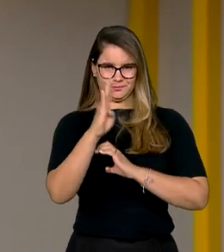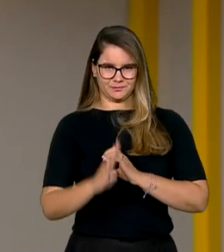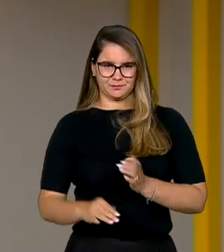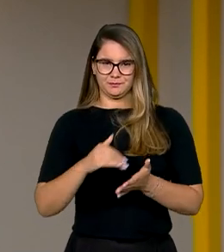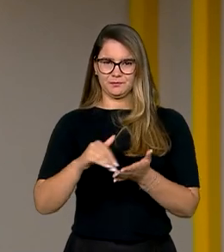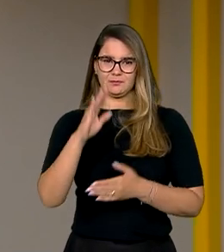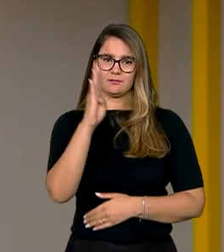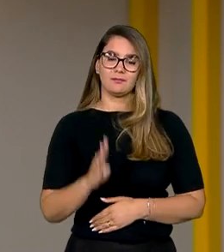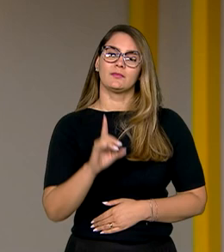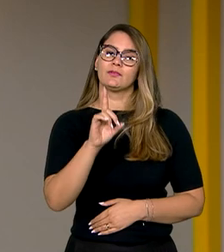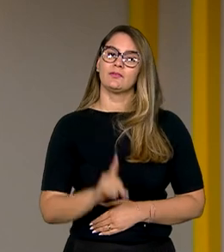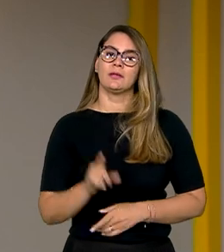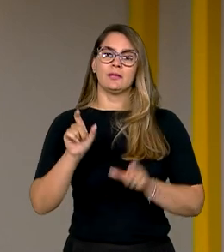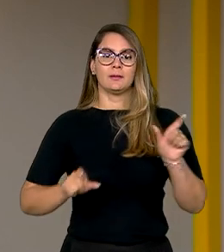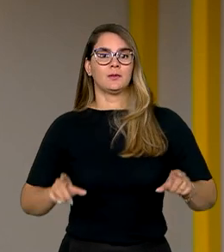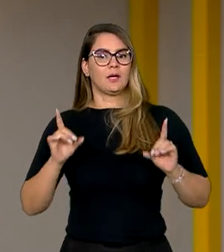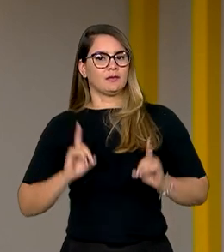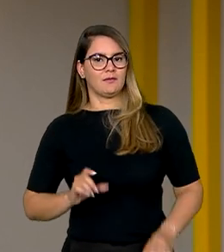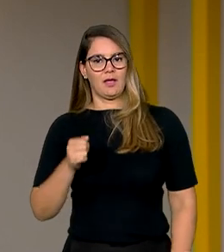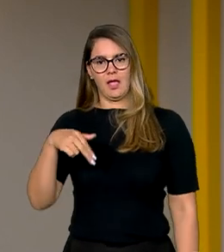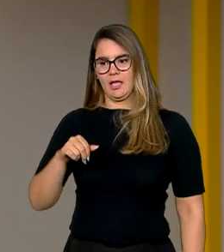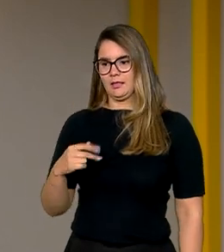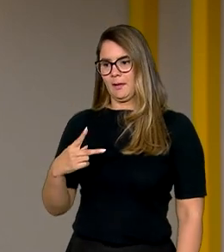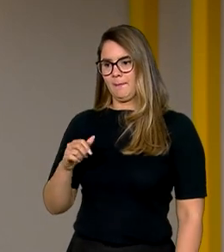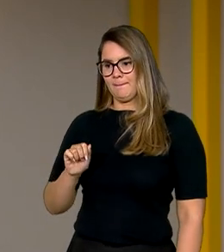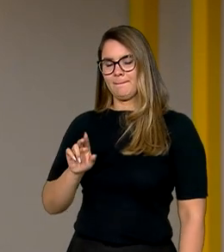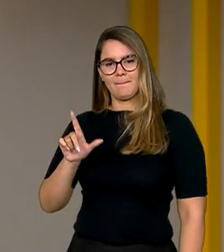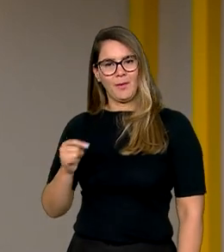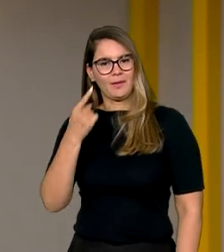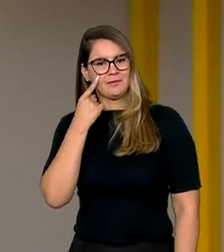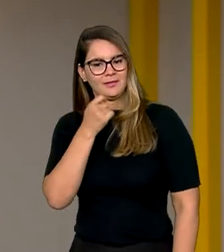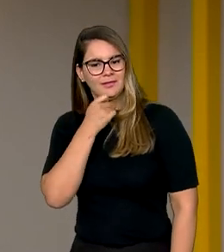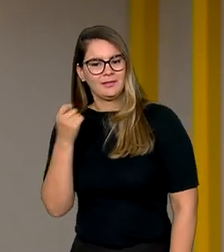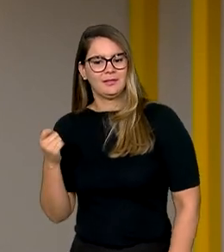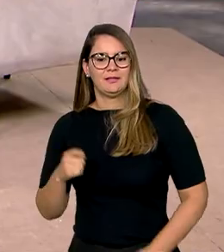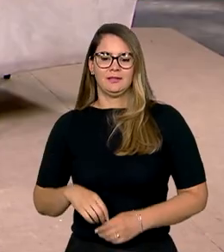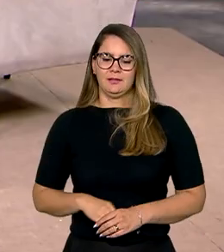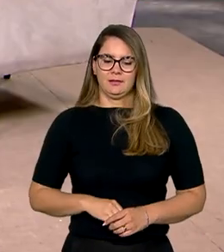dos Direitos da Pessoa com Deficiência, Ana Paula Feminela. Confira essa entrevista.